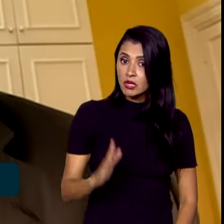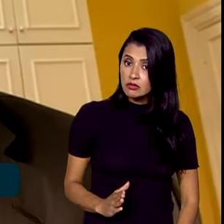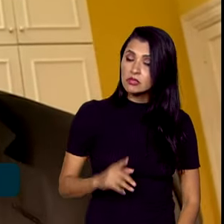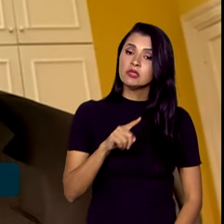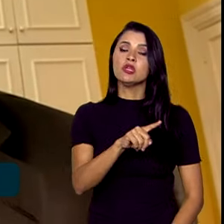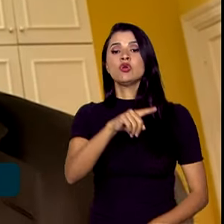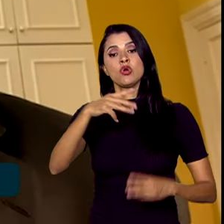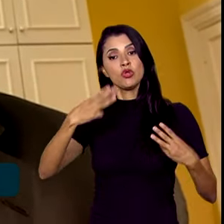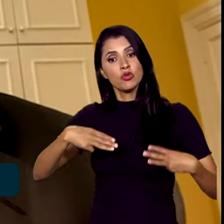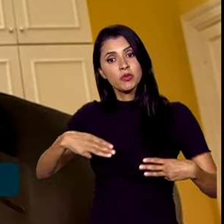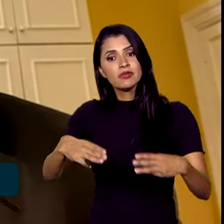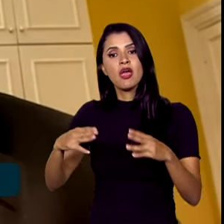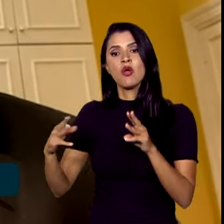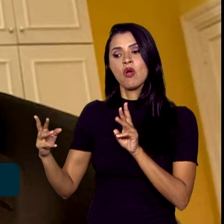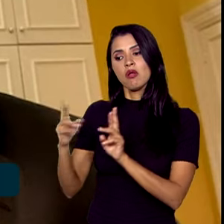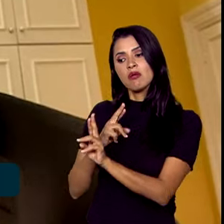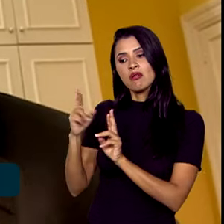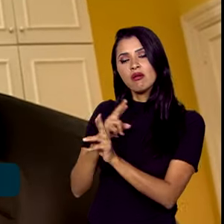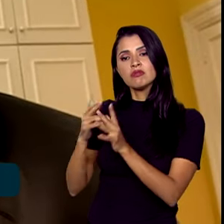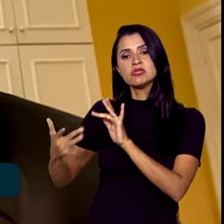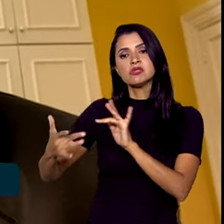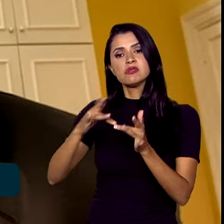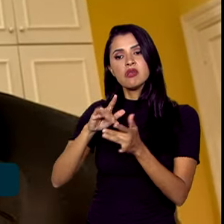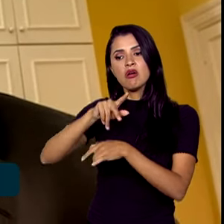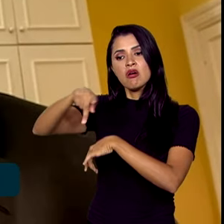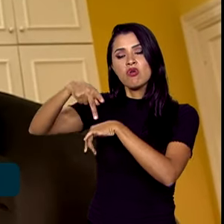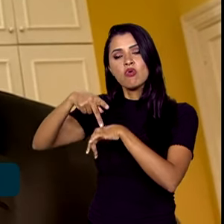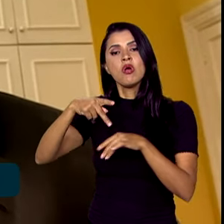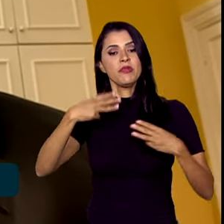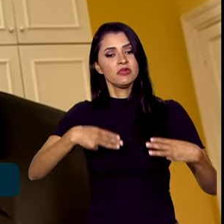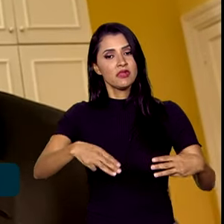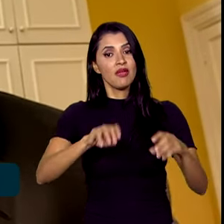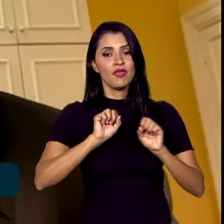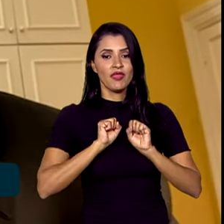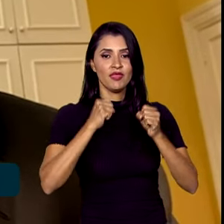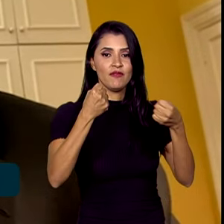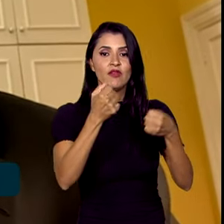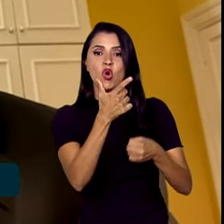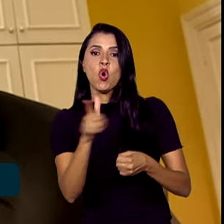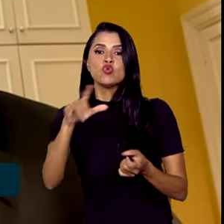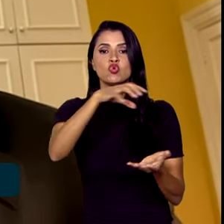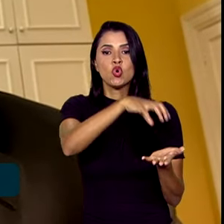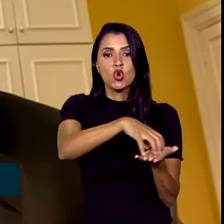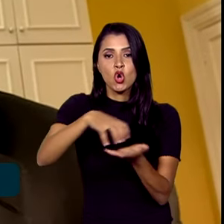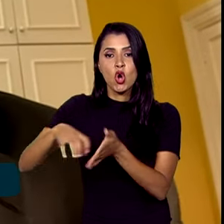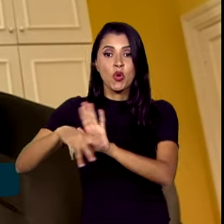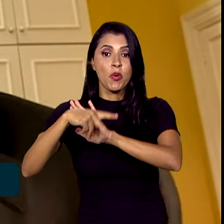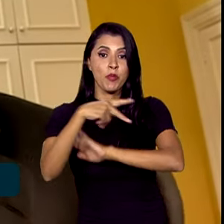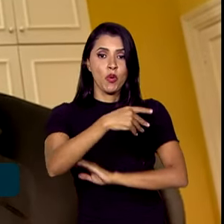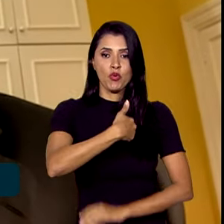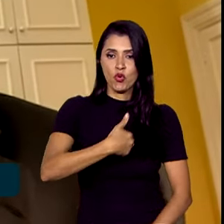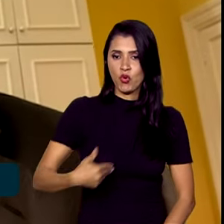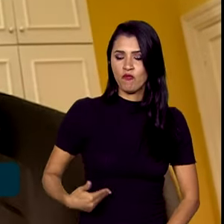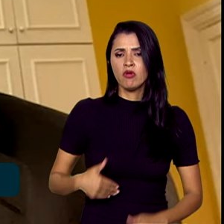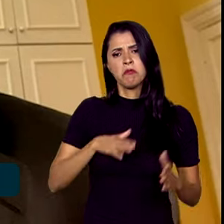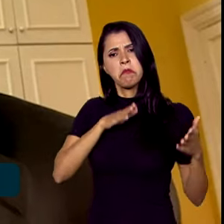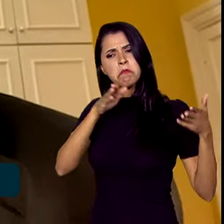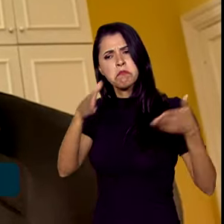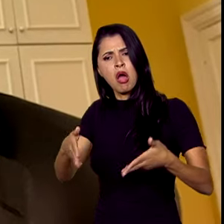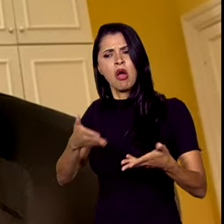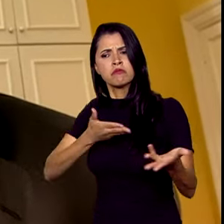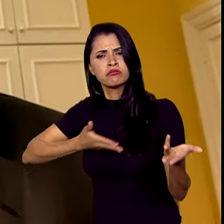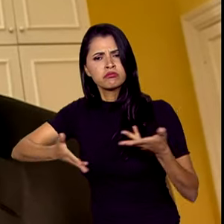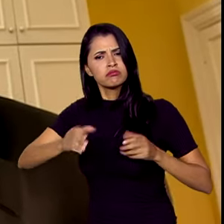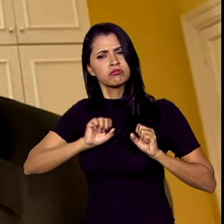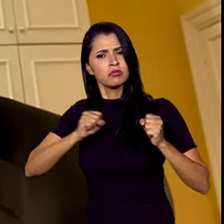do Ministério das Relações Exteriores, do Ministério da Defesa, outros órgãos do governo, todos eles participaram ativamente para